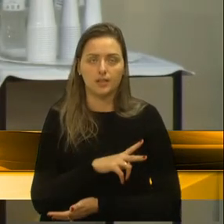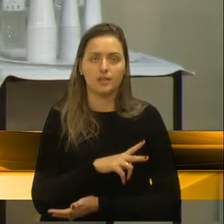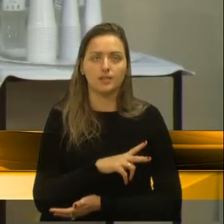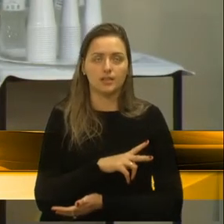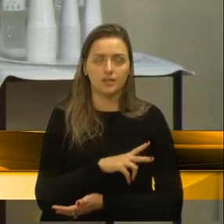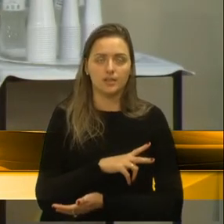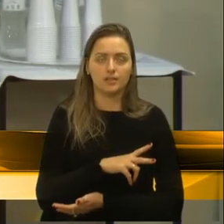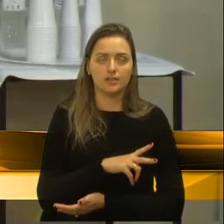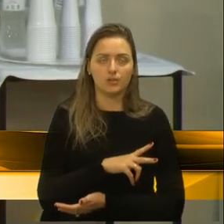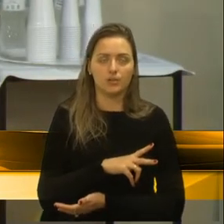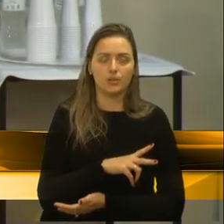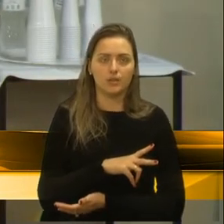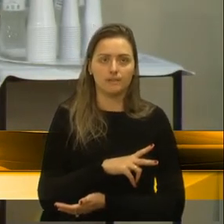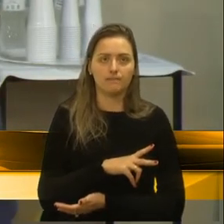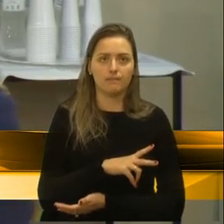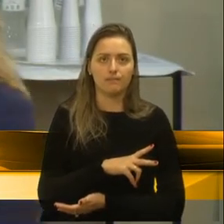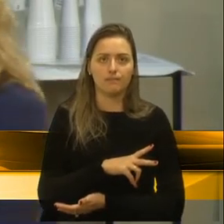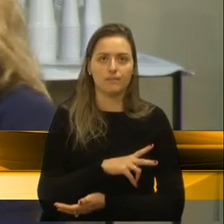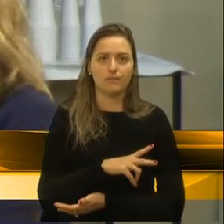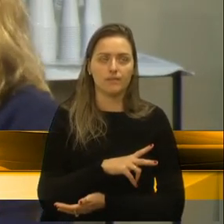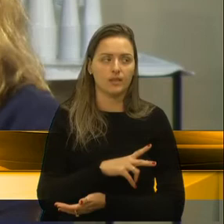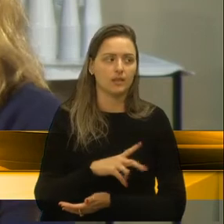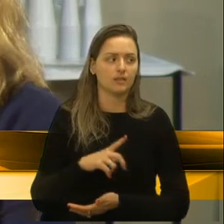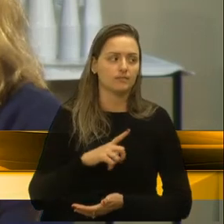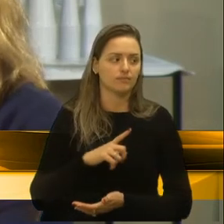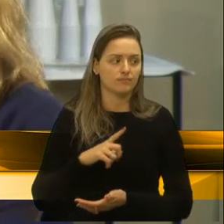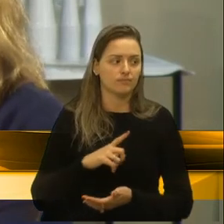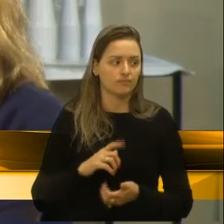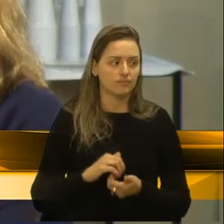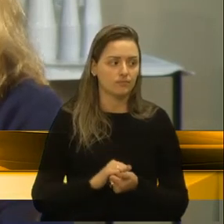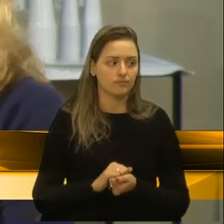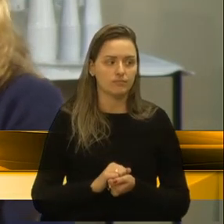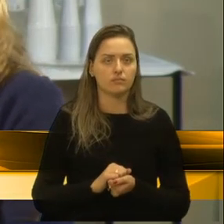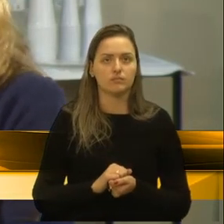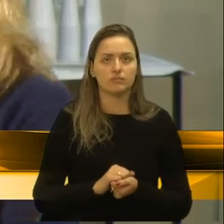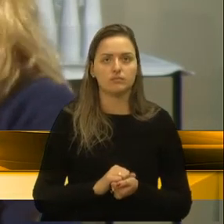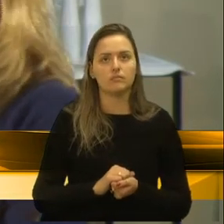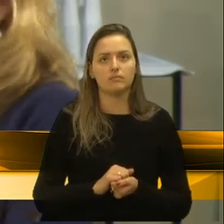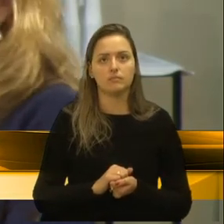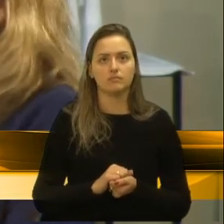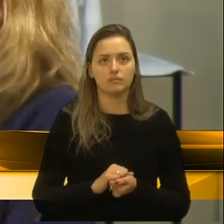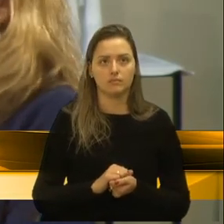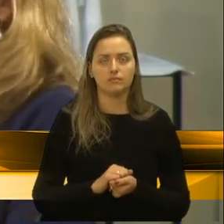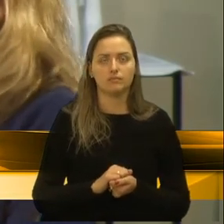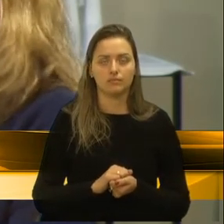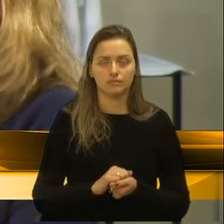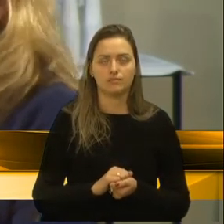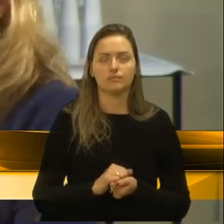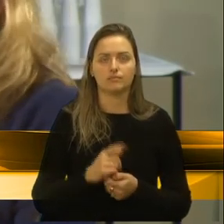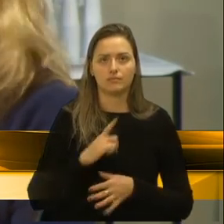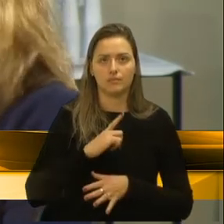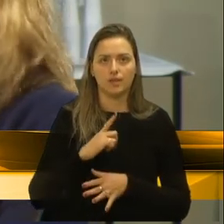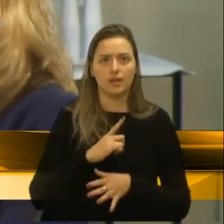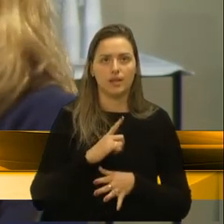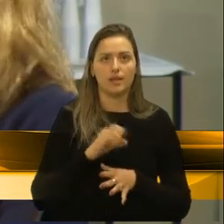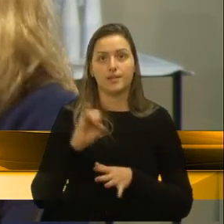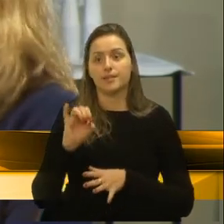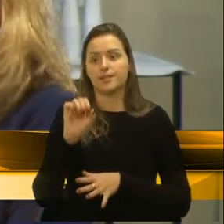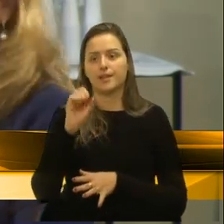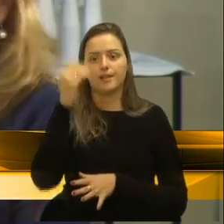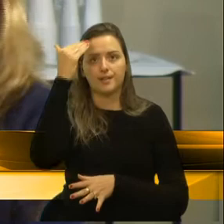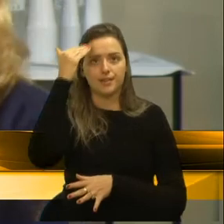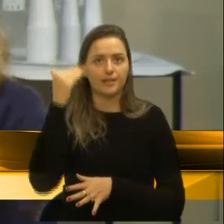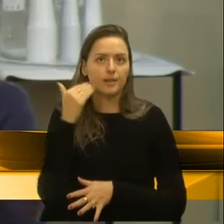saúde grávidas ali no atendimento de parto. E se eu recebesse uma liminar lá de Santa Maria,